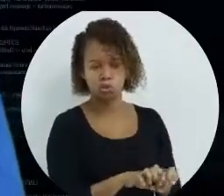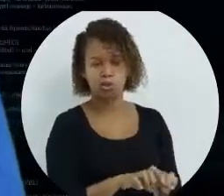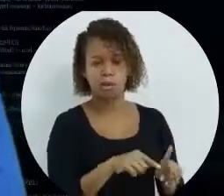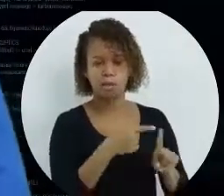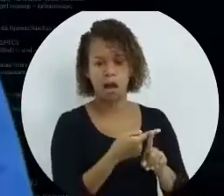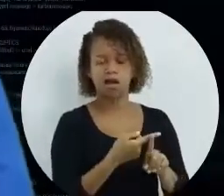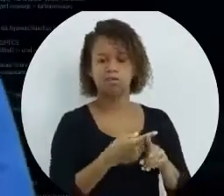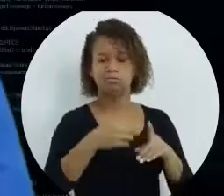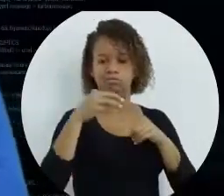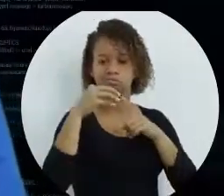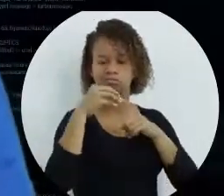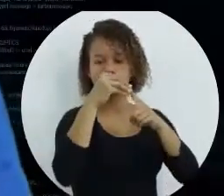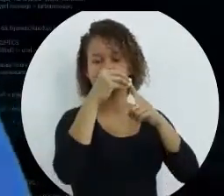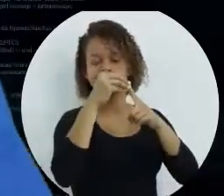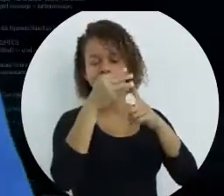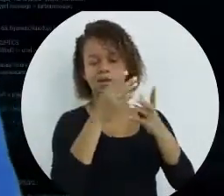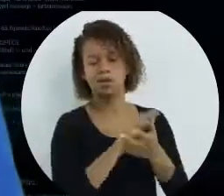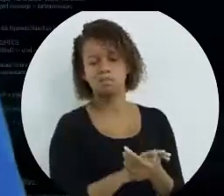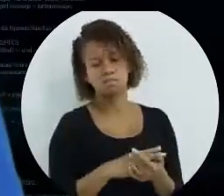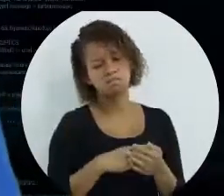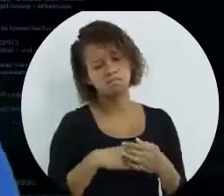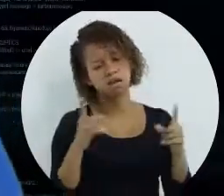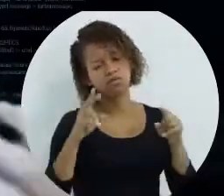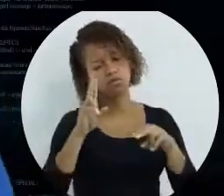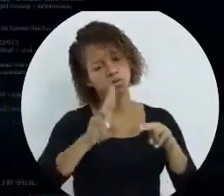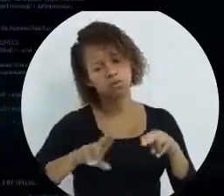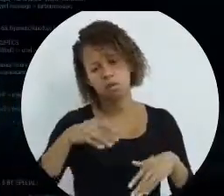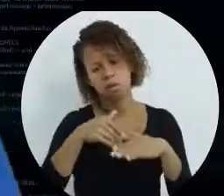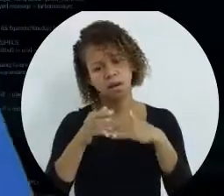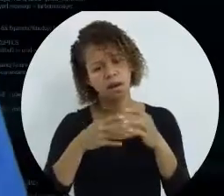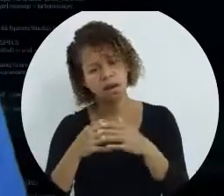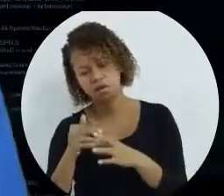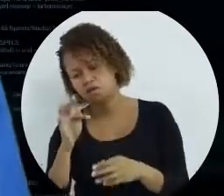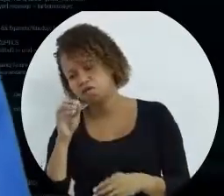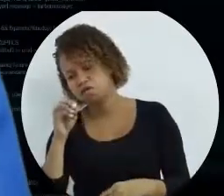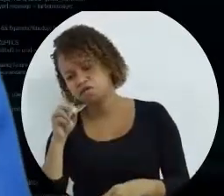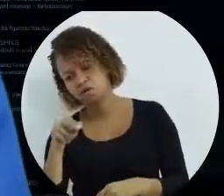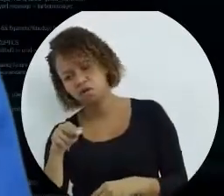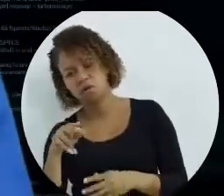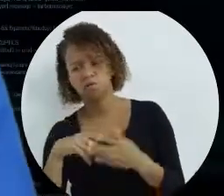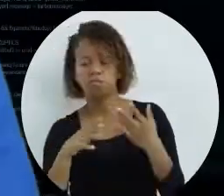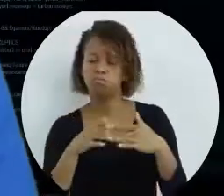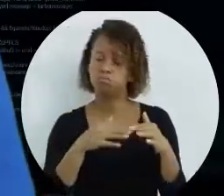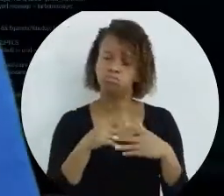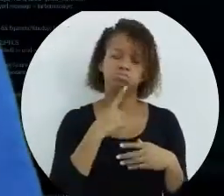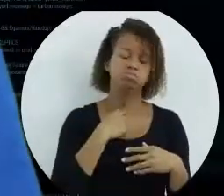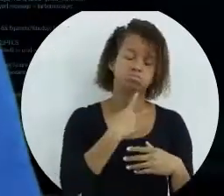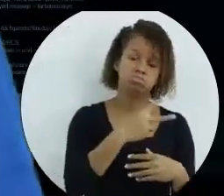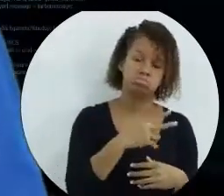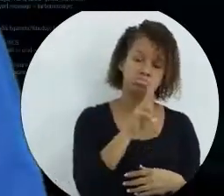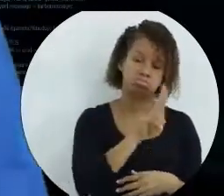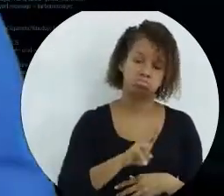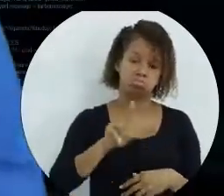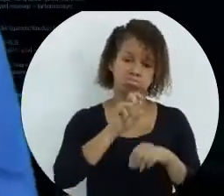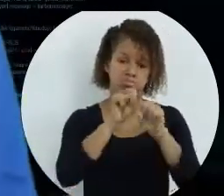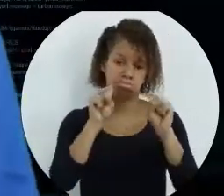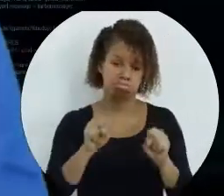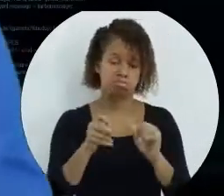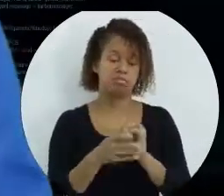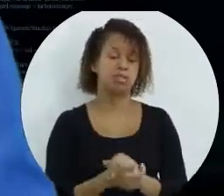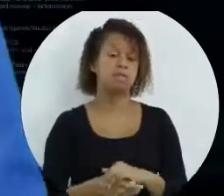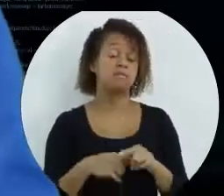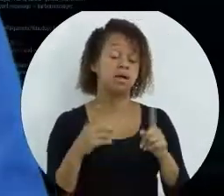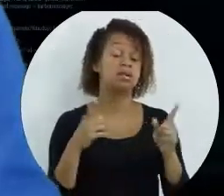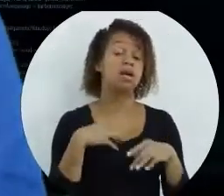apropriadas, mas você pode usar qualquer uma delas. Você pode usar tanto o for, quanto o while, quanto o do while. Os bons programadores, eles